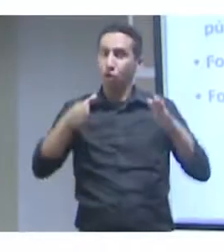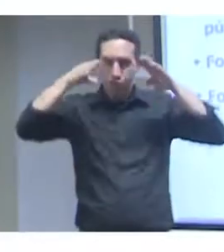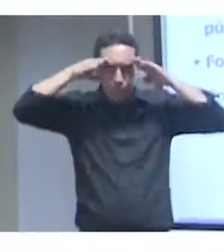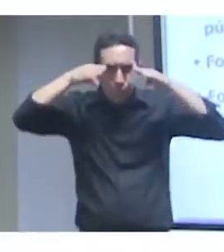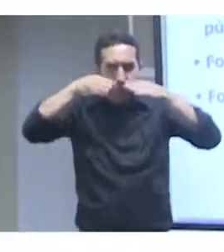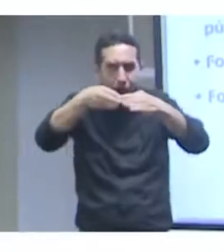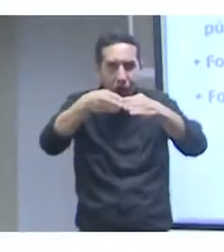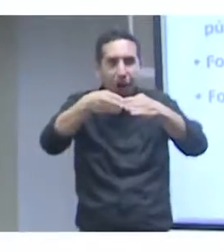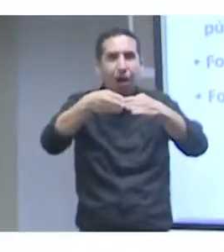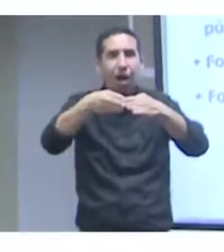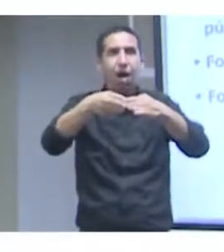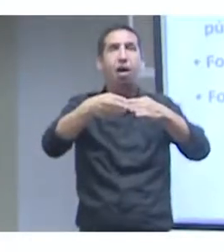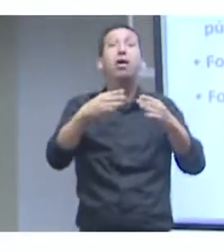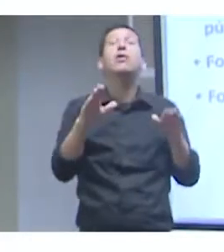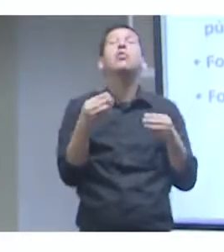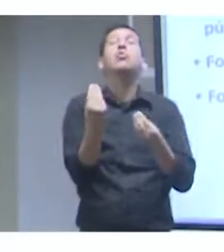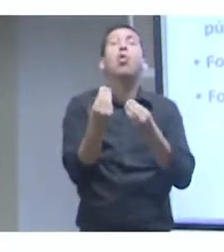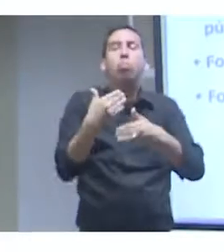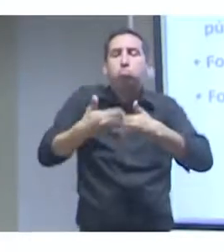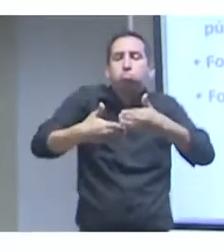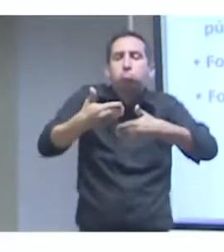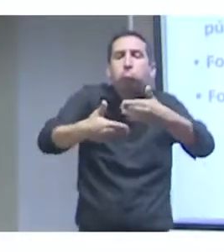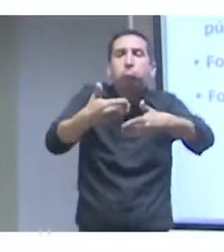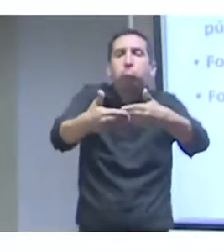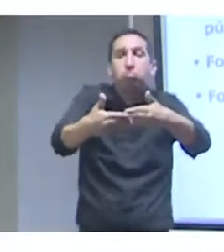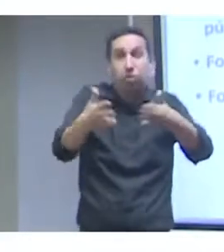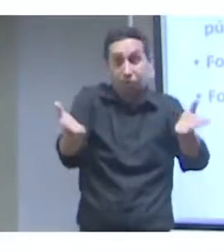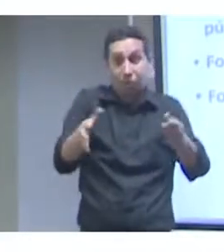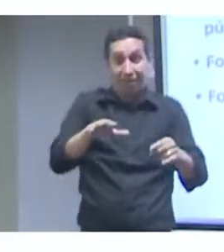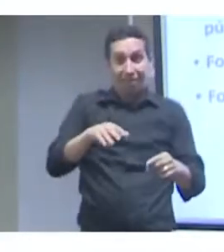questão da governança é uma questão crucial.